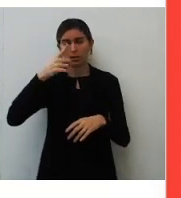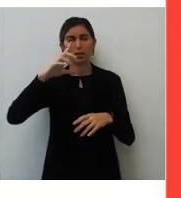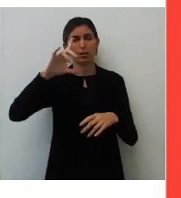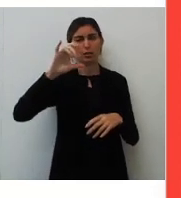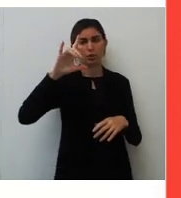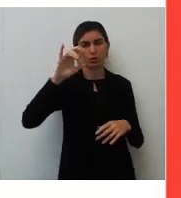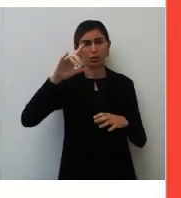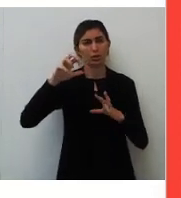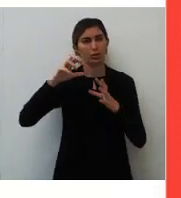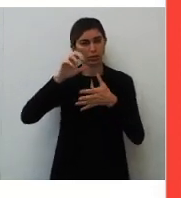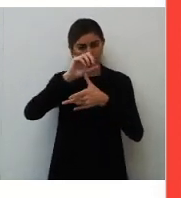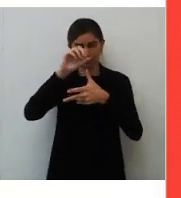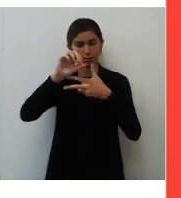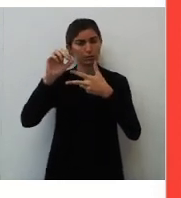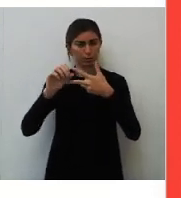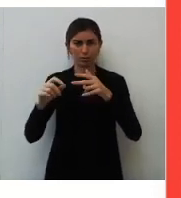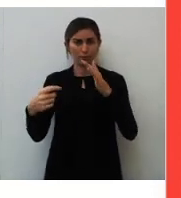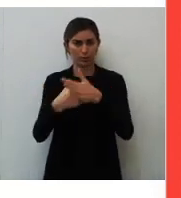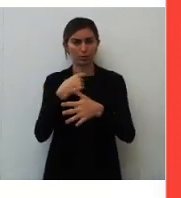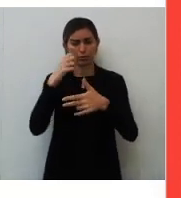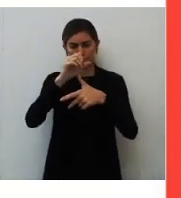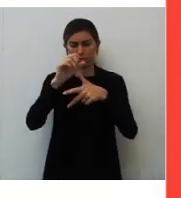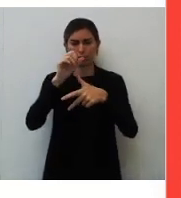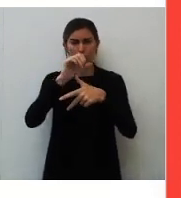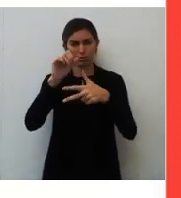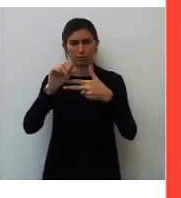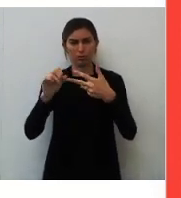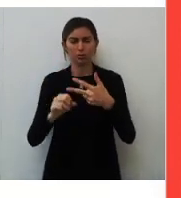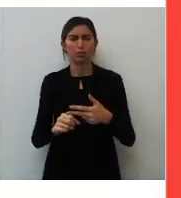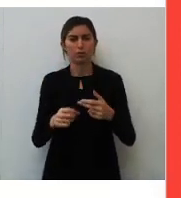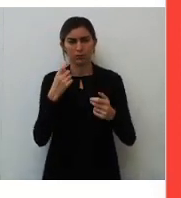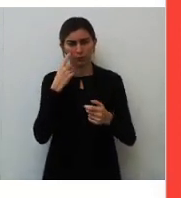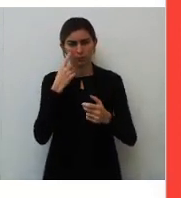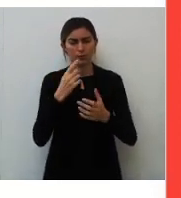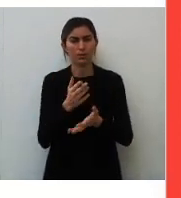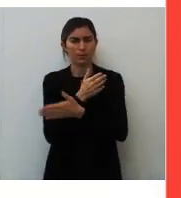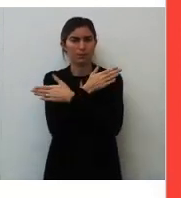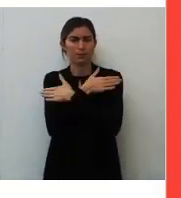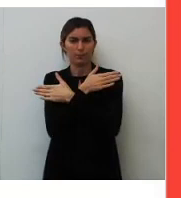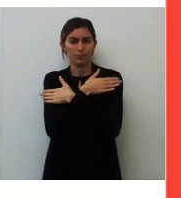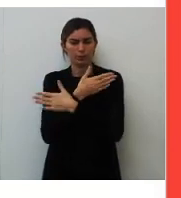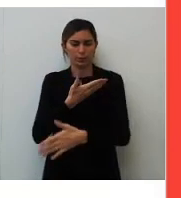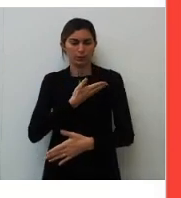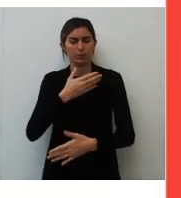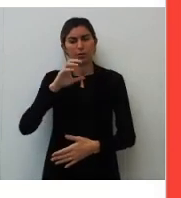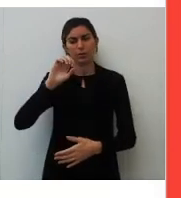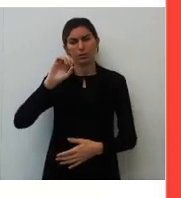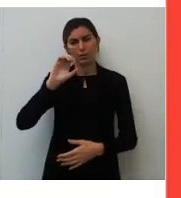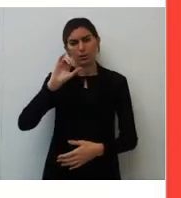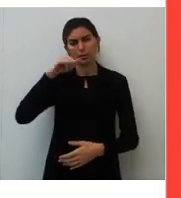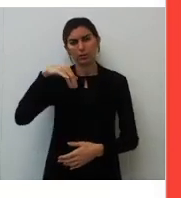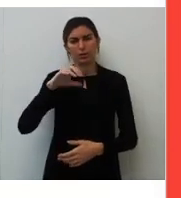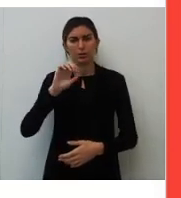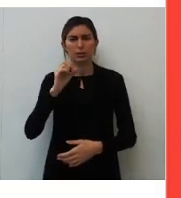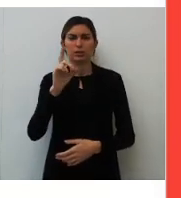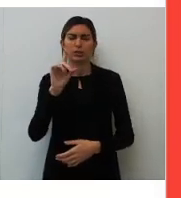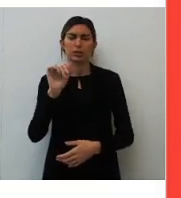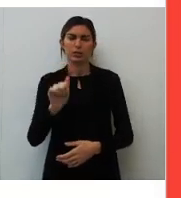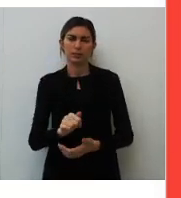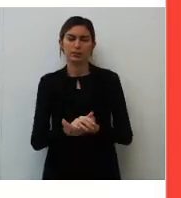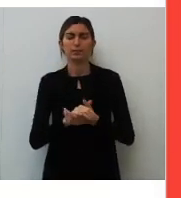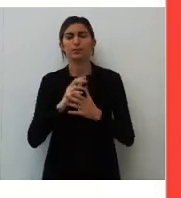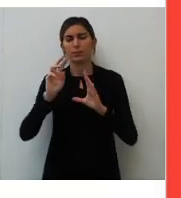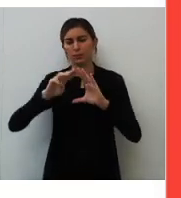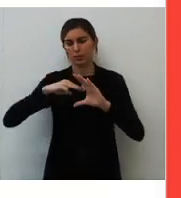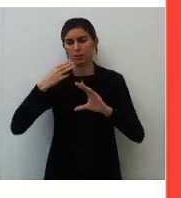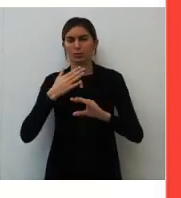de Enem. Gente, manda? Pode mandar pergunta, tá? Deixa eu mandar um abraço pra minha amiga Cíndia, professora Cíndia, que tá nos assistindo. Acabou